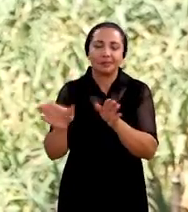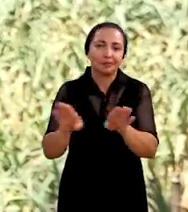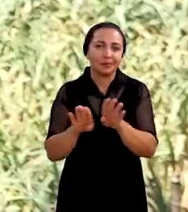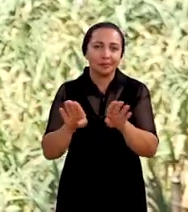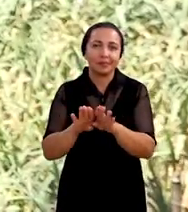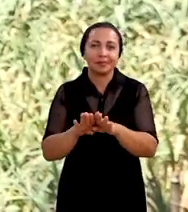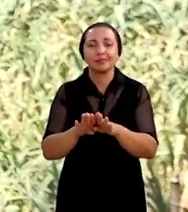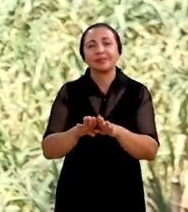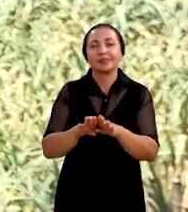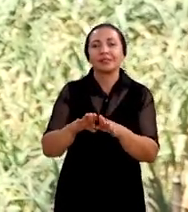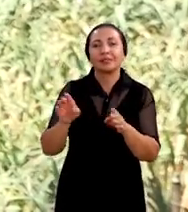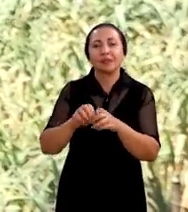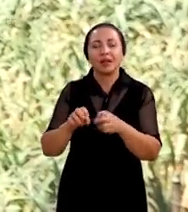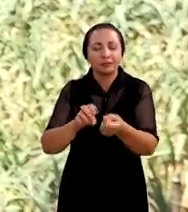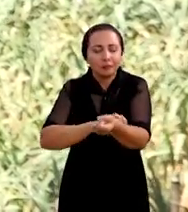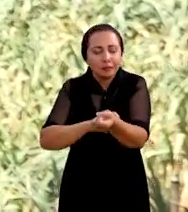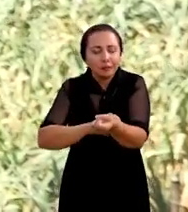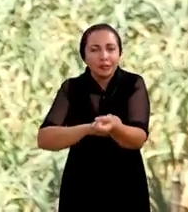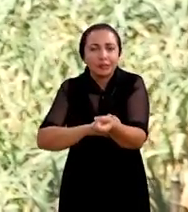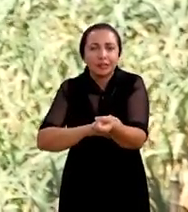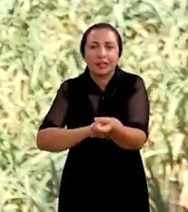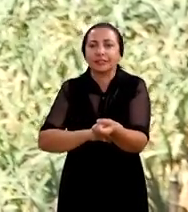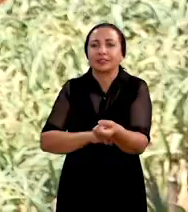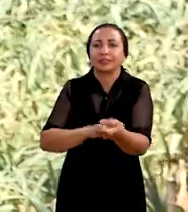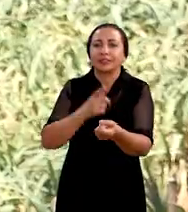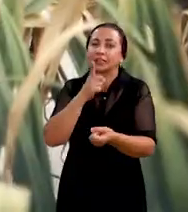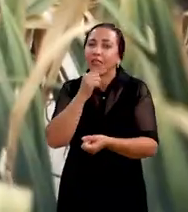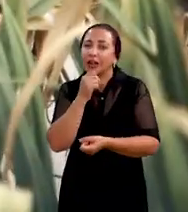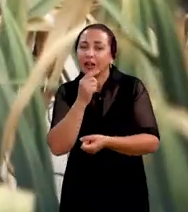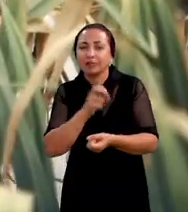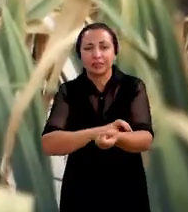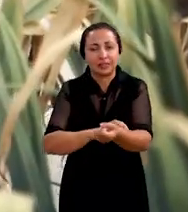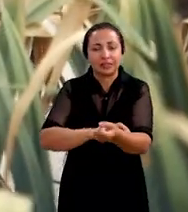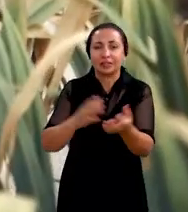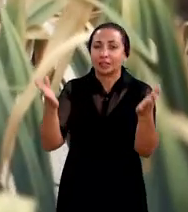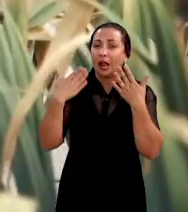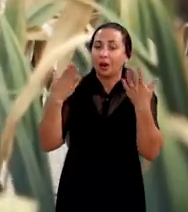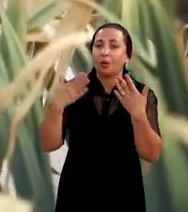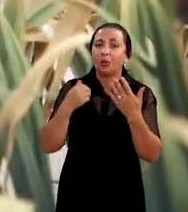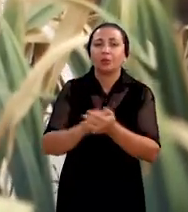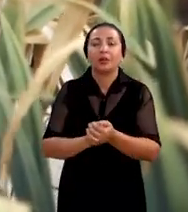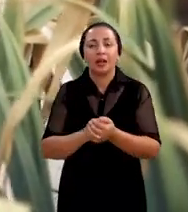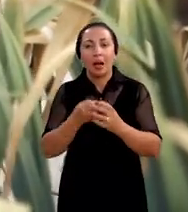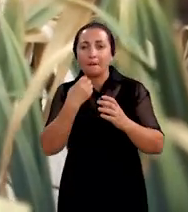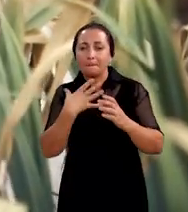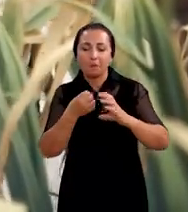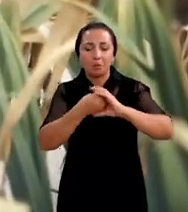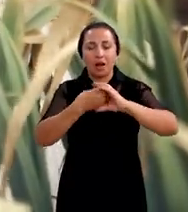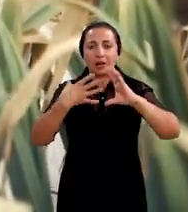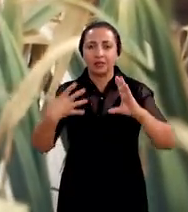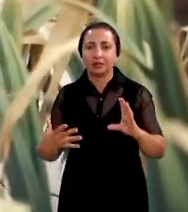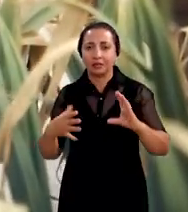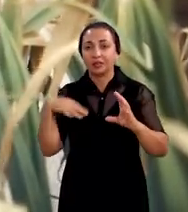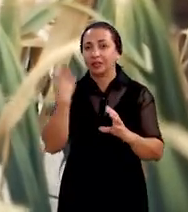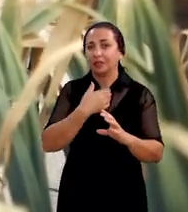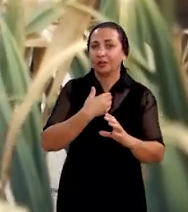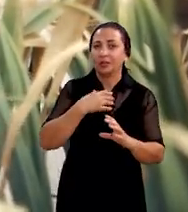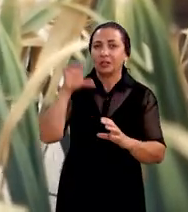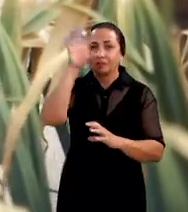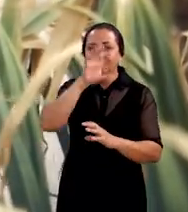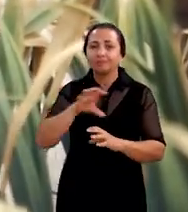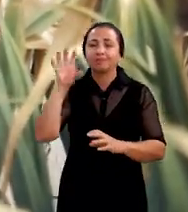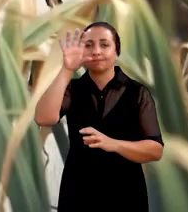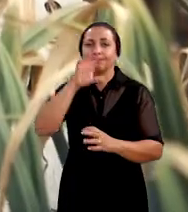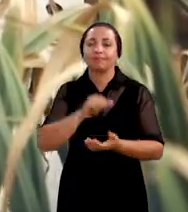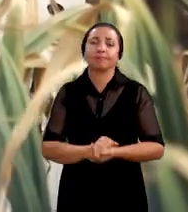eles a questão da atenuação ao estresse estresse hídrico estresse térmico que é bem característico aqui das nossas